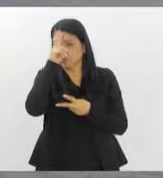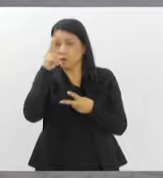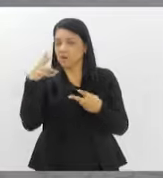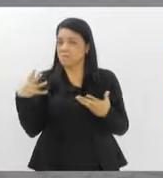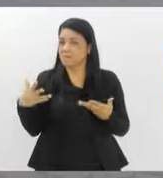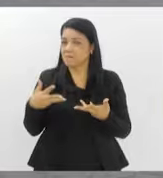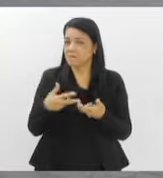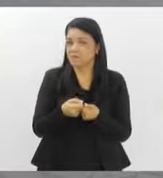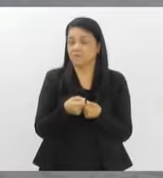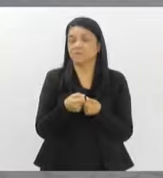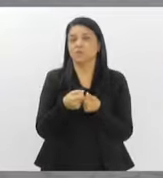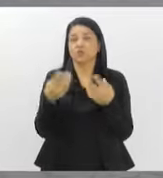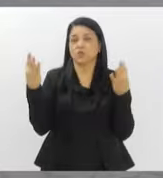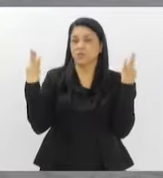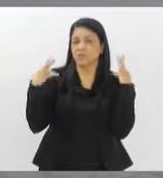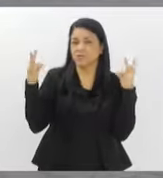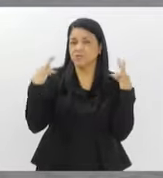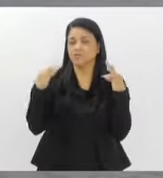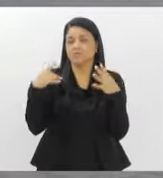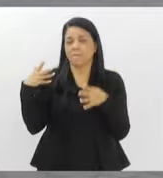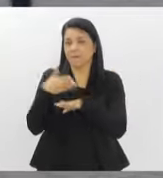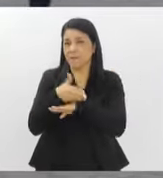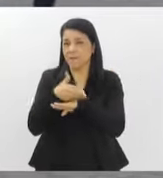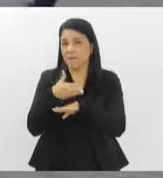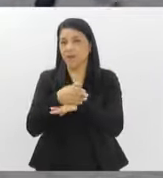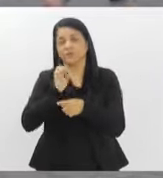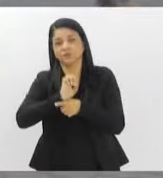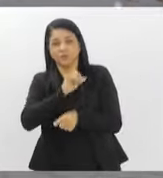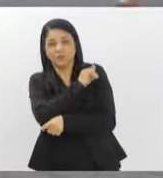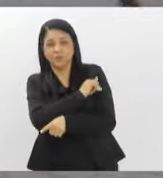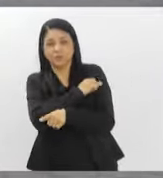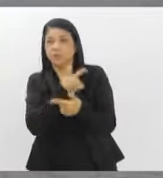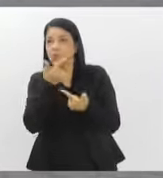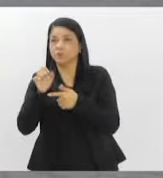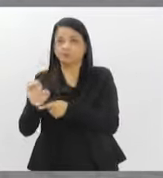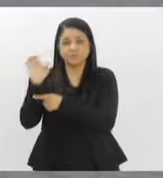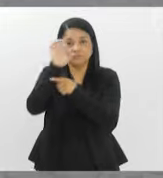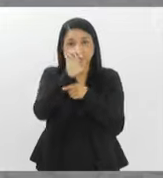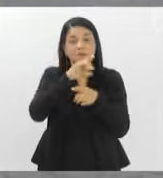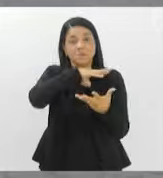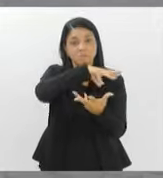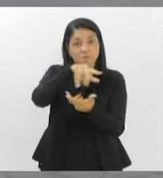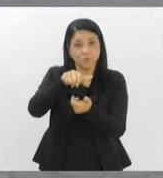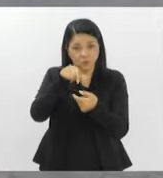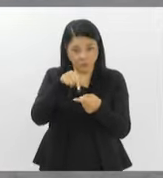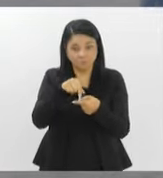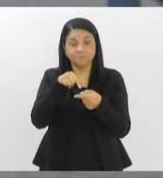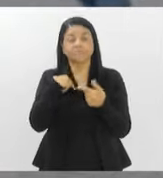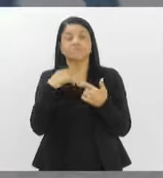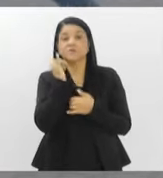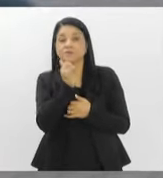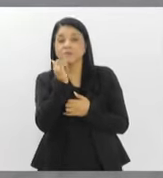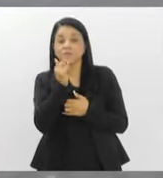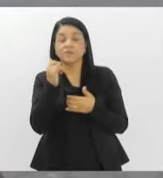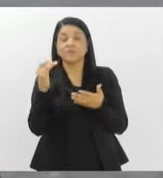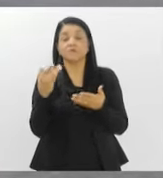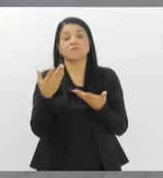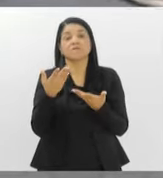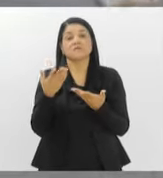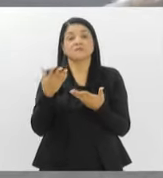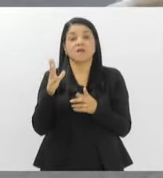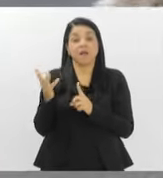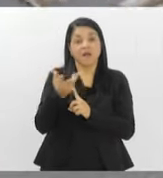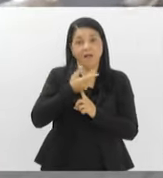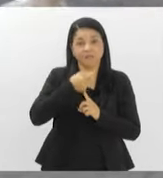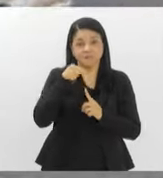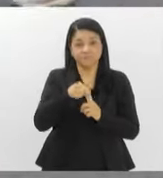destino de muitos turistas, não só do estado do Rio de Janeiro, de outros estados, mas também de outros países. E para contar um pouquinho sobre essa obra de arte, como foi esse processo,